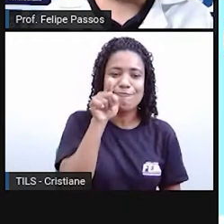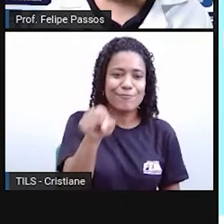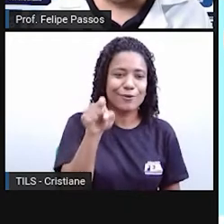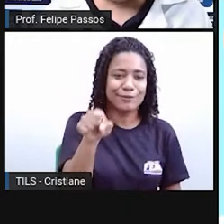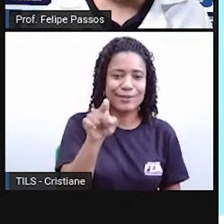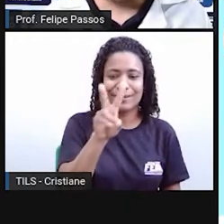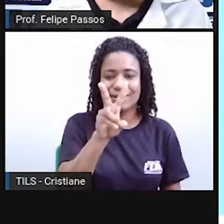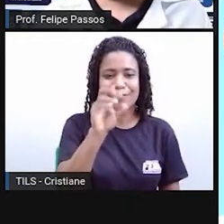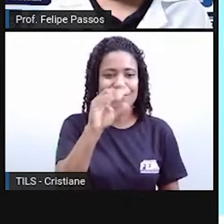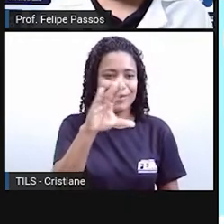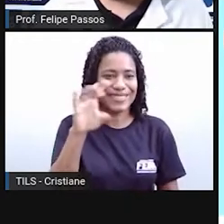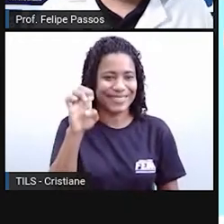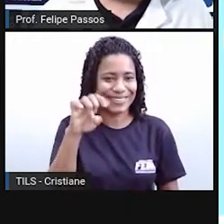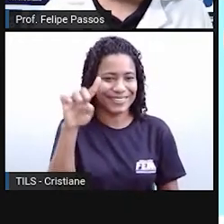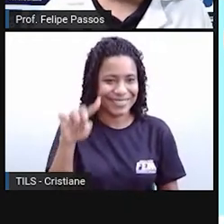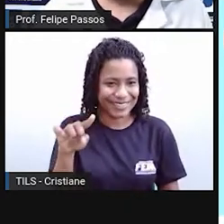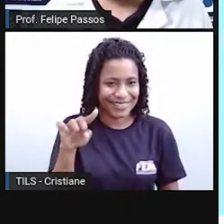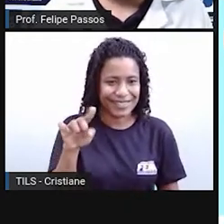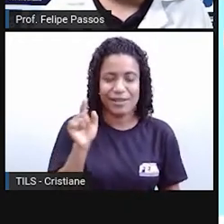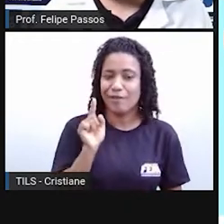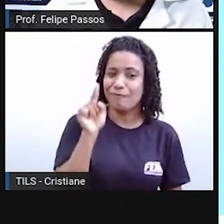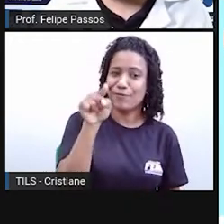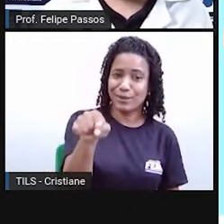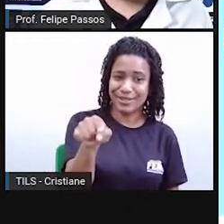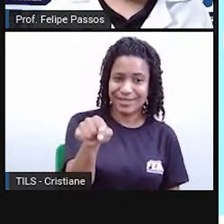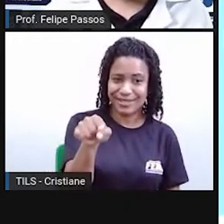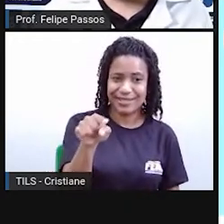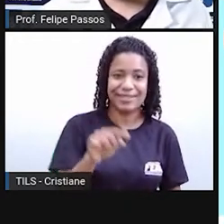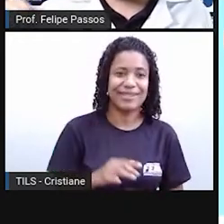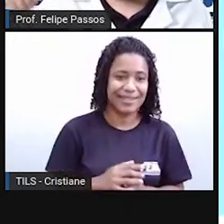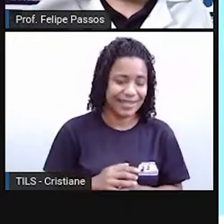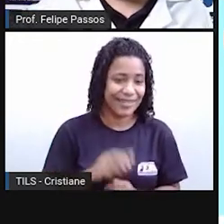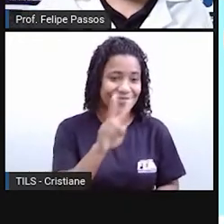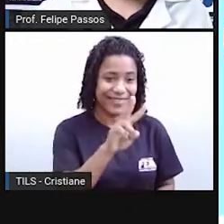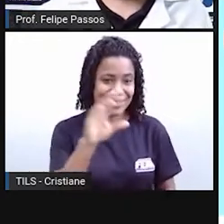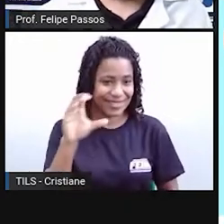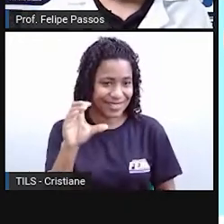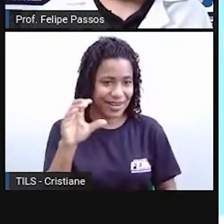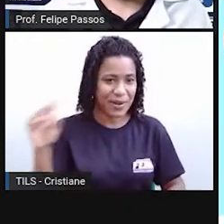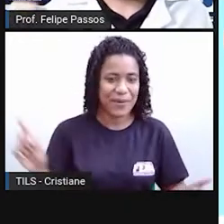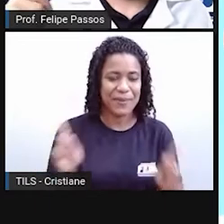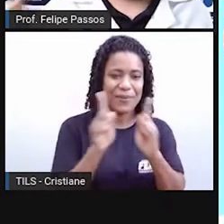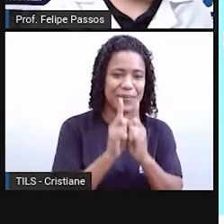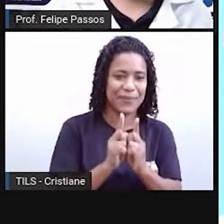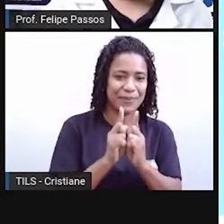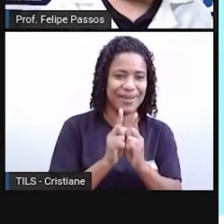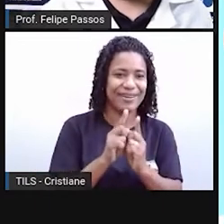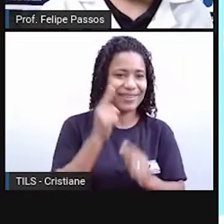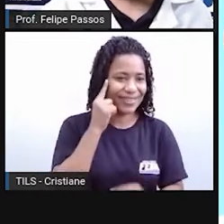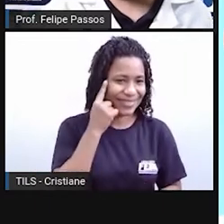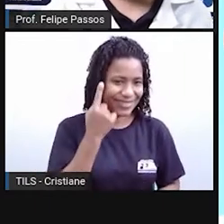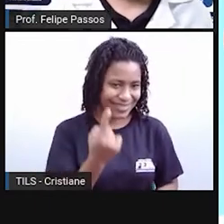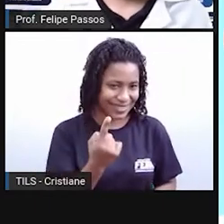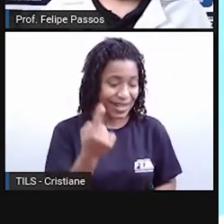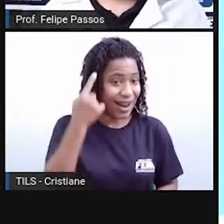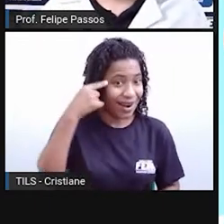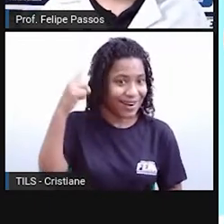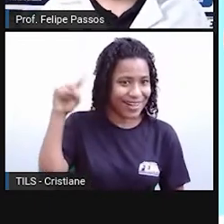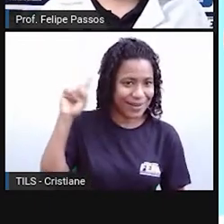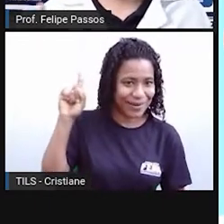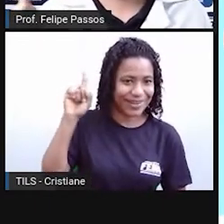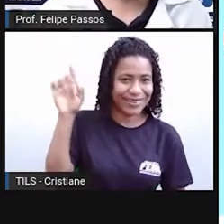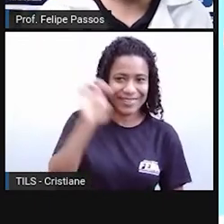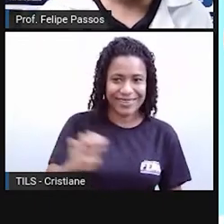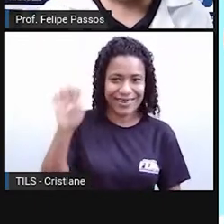você está indo para onde? Ela é uma contração de uma expressão que veio lá da Europa. Vossa mercê, depois